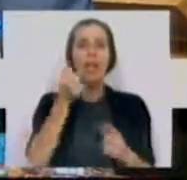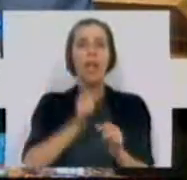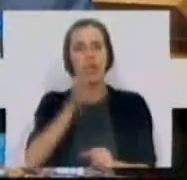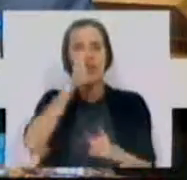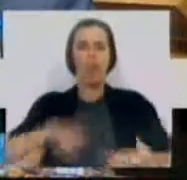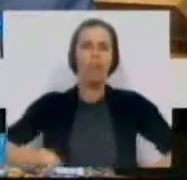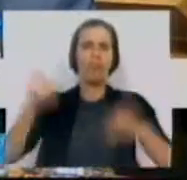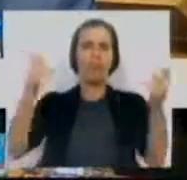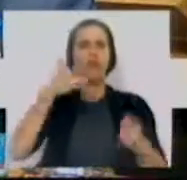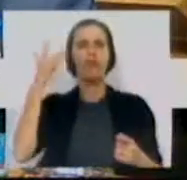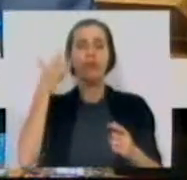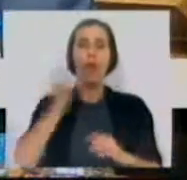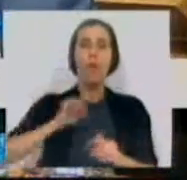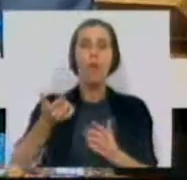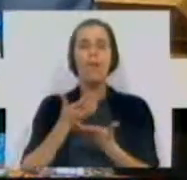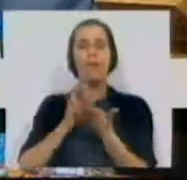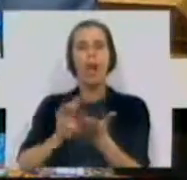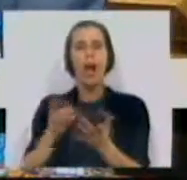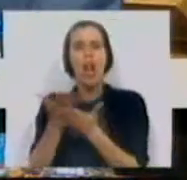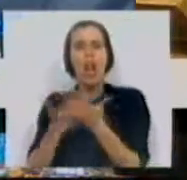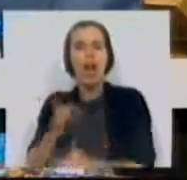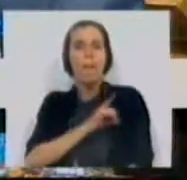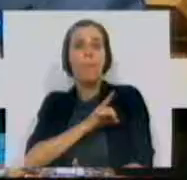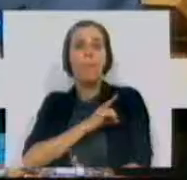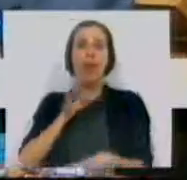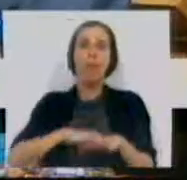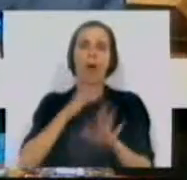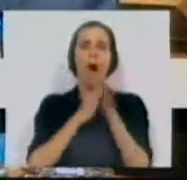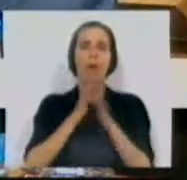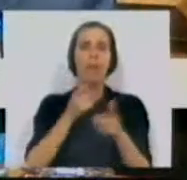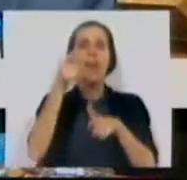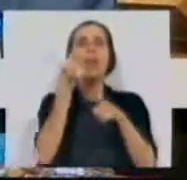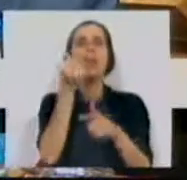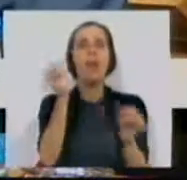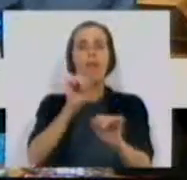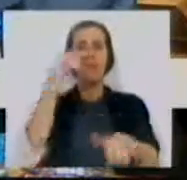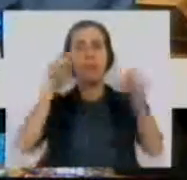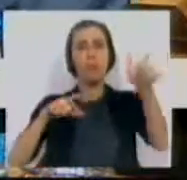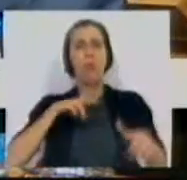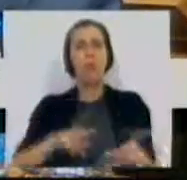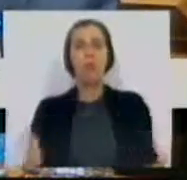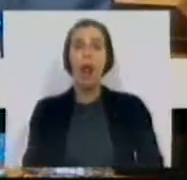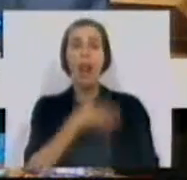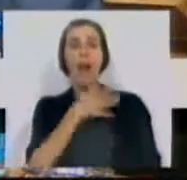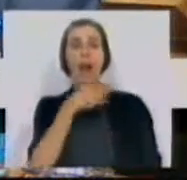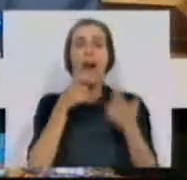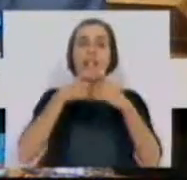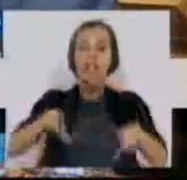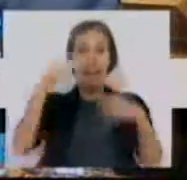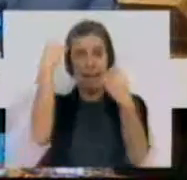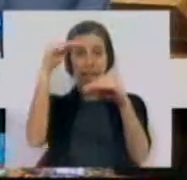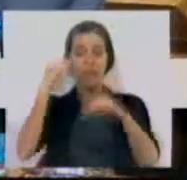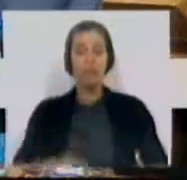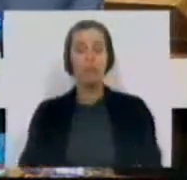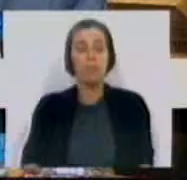públicos, contra o financiamento de negócios privados à custa do dinheiro dos contribuintes. E ao apregoar-se o cheque e ensino